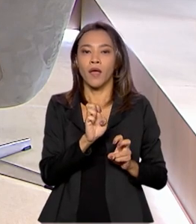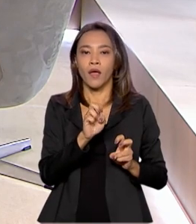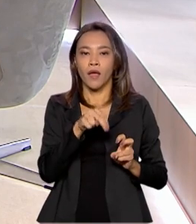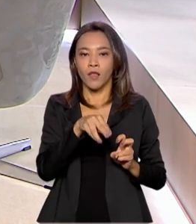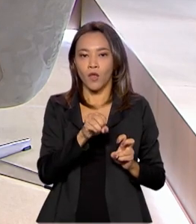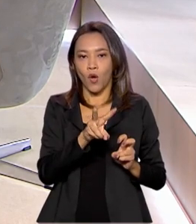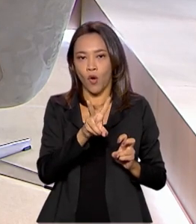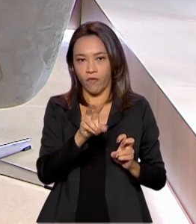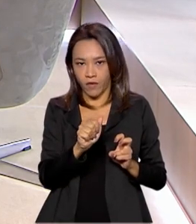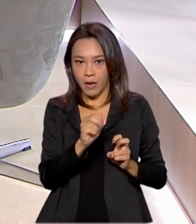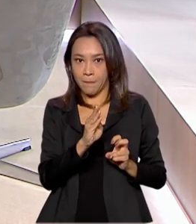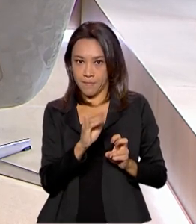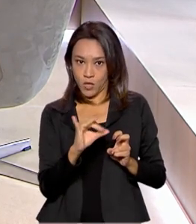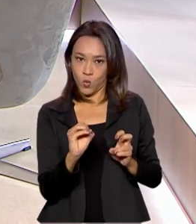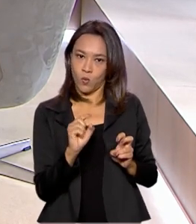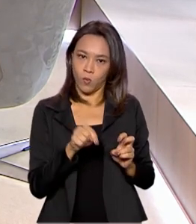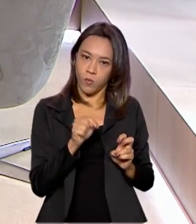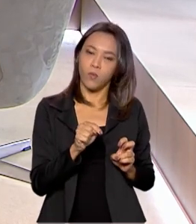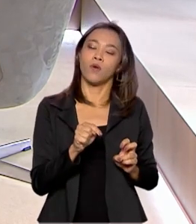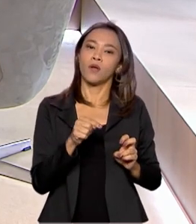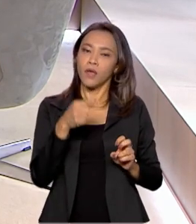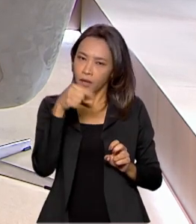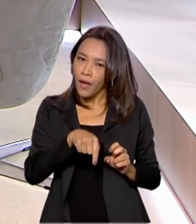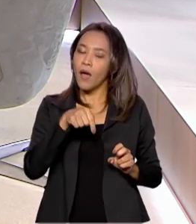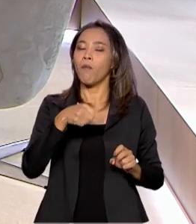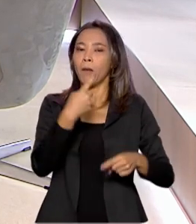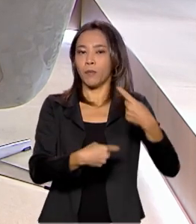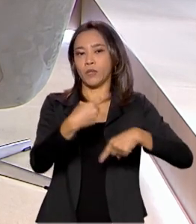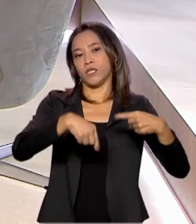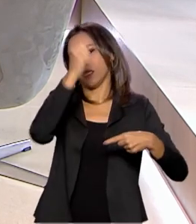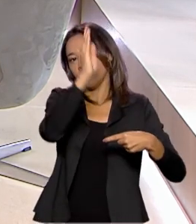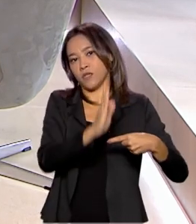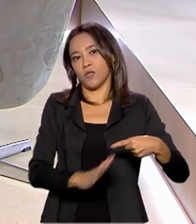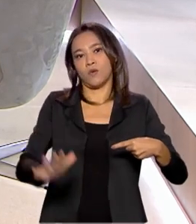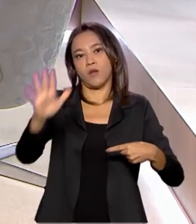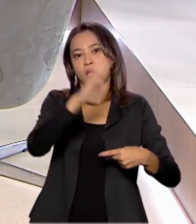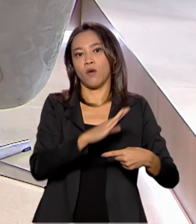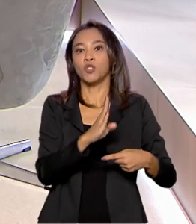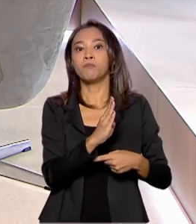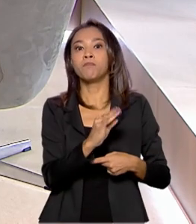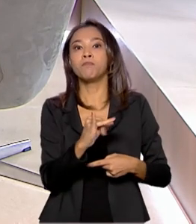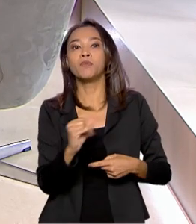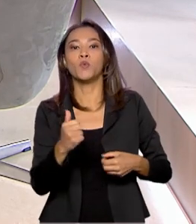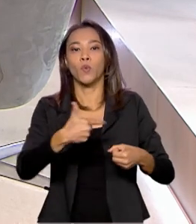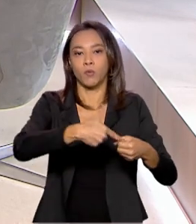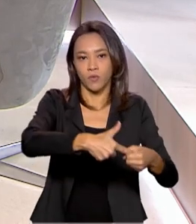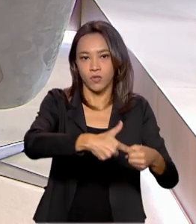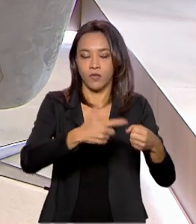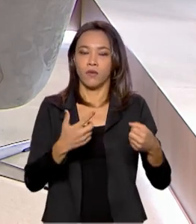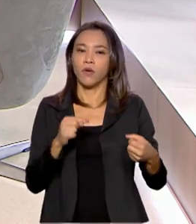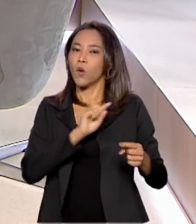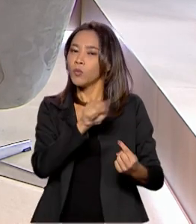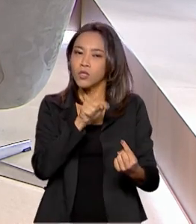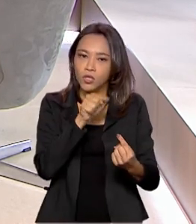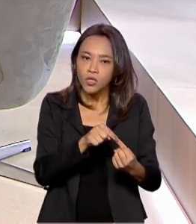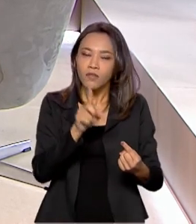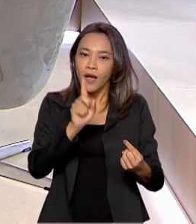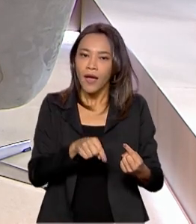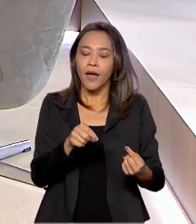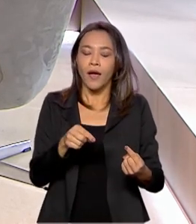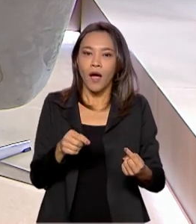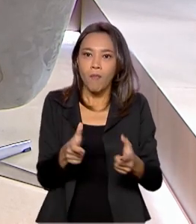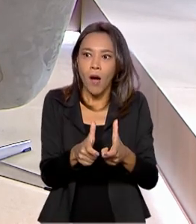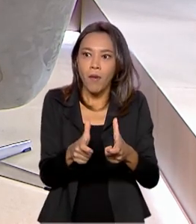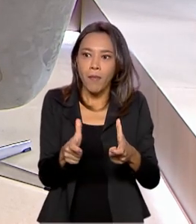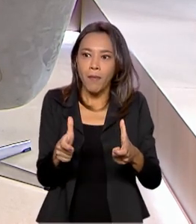principal objetivo do RenovaBio na nossa Política Nacional de Biocombustíveis? É aumentar o uso, né, a produção e o